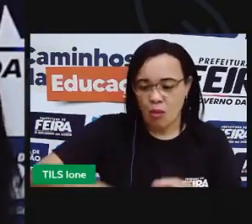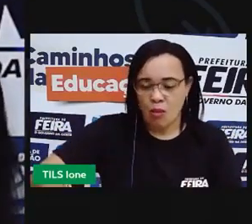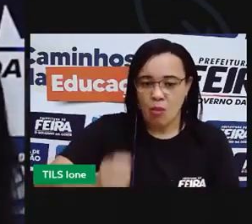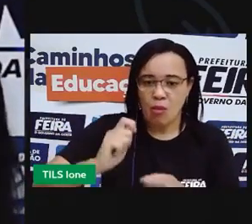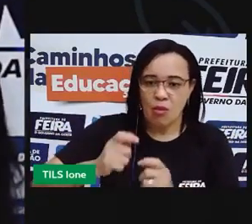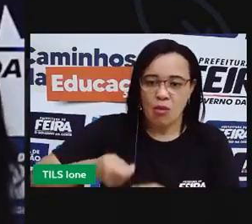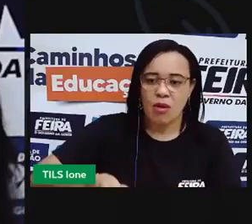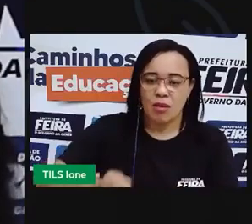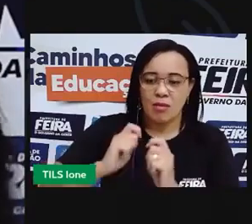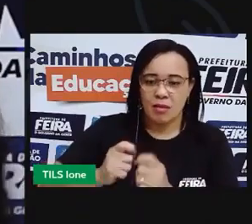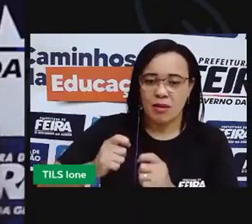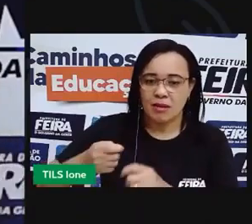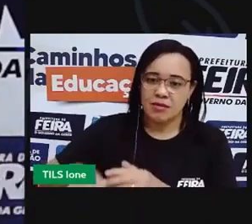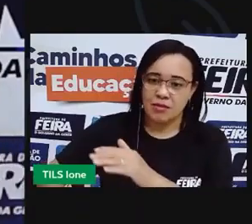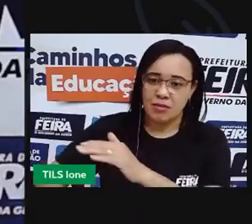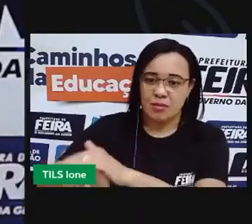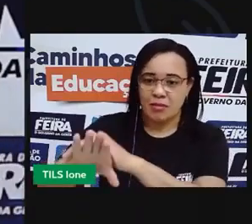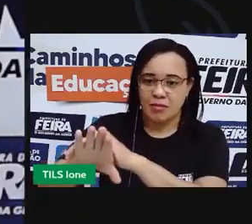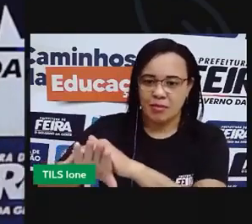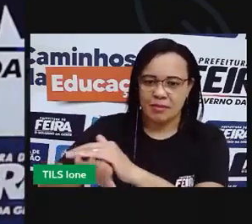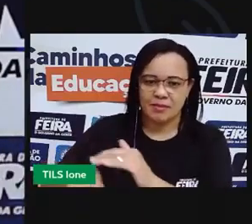e uma concha para guarnar.